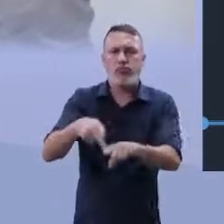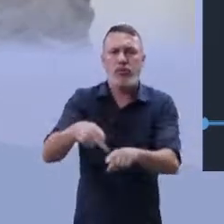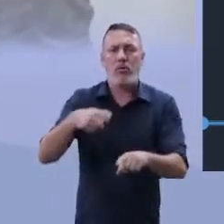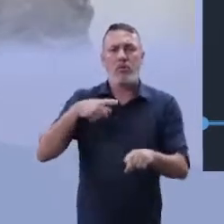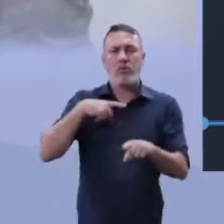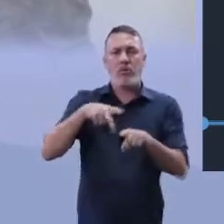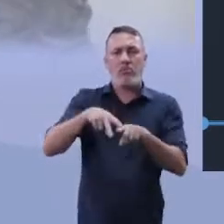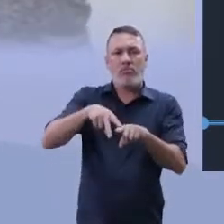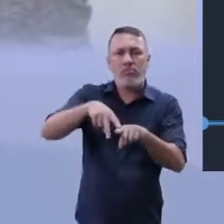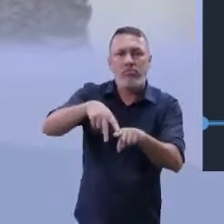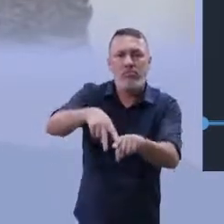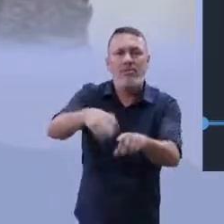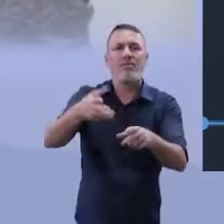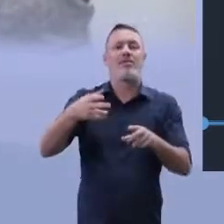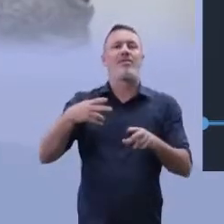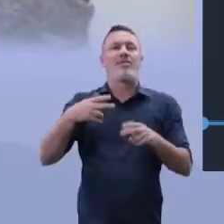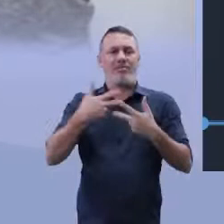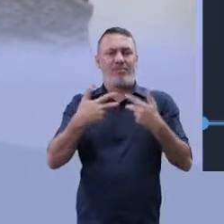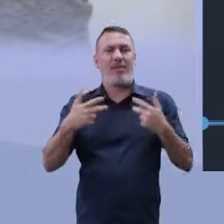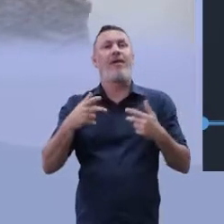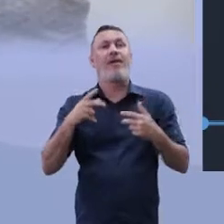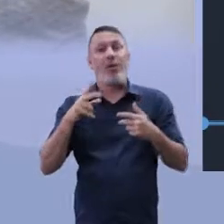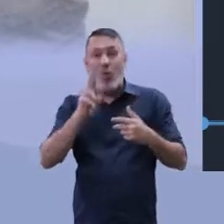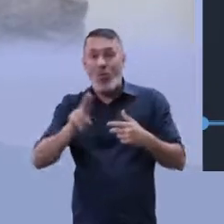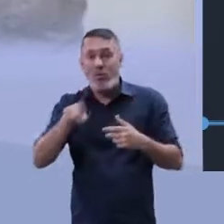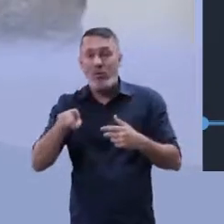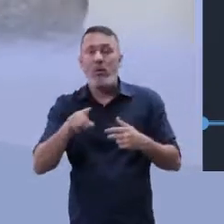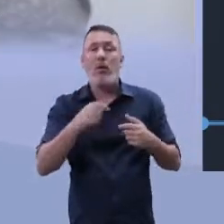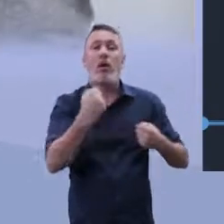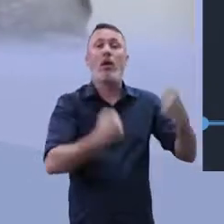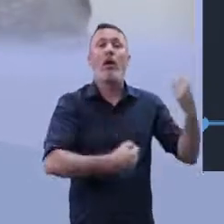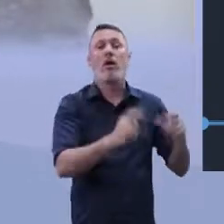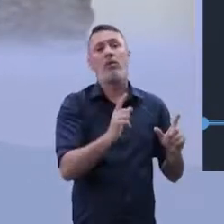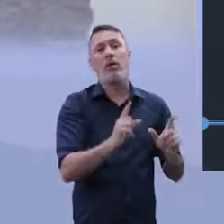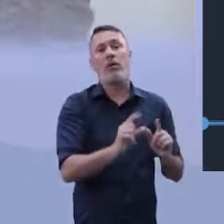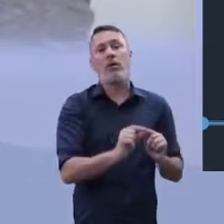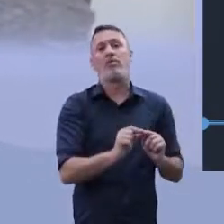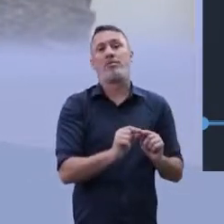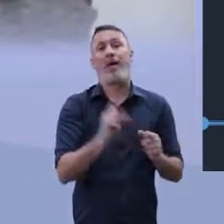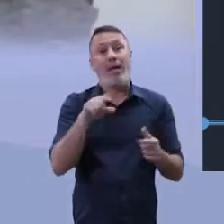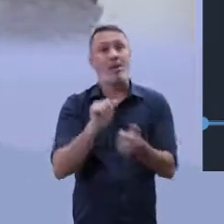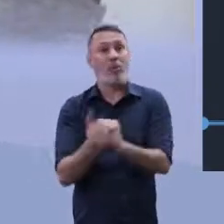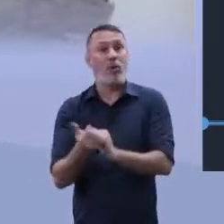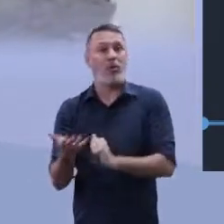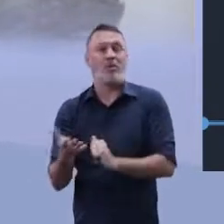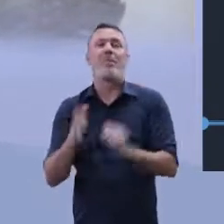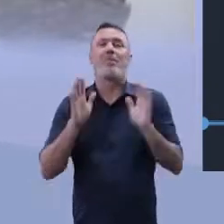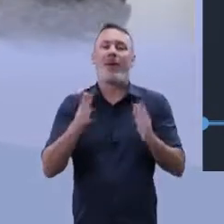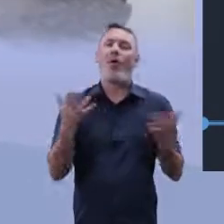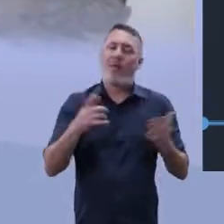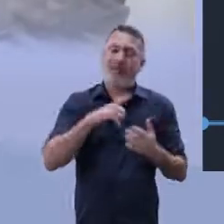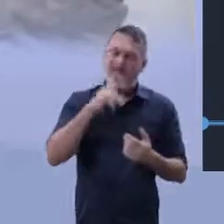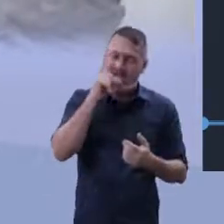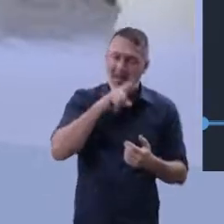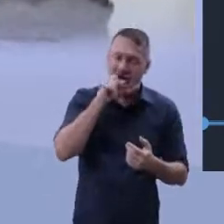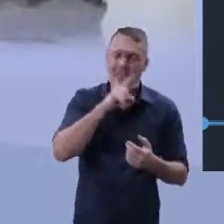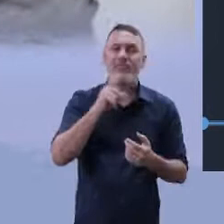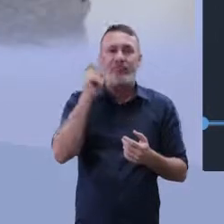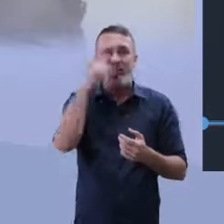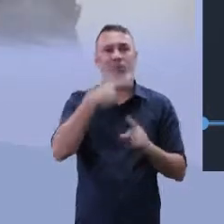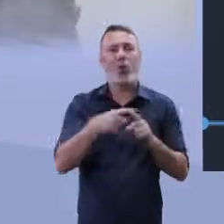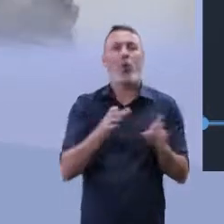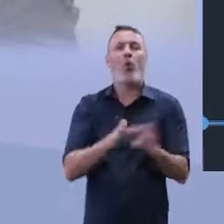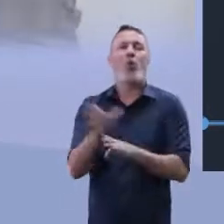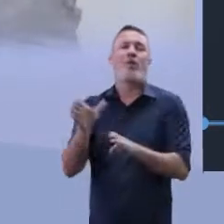utilizar. Ele vai utilizar menos o carro, menos o veículo. Então, o esporte pode trabalhar com isso aí. Só que hoje eu tenho uma falha familiar